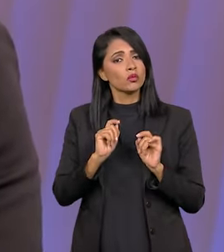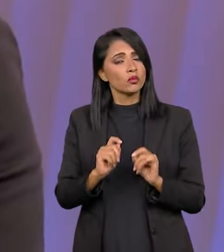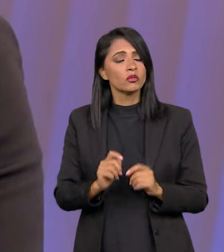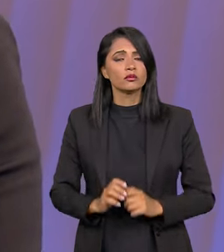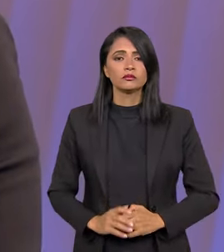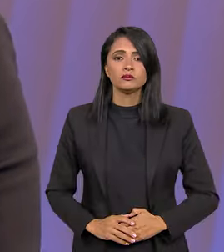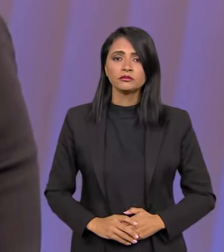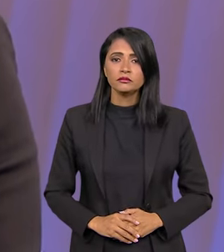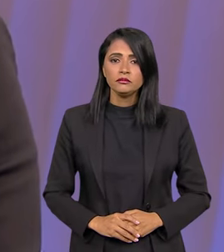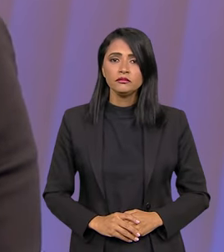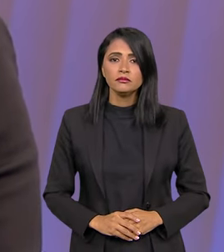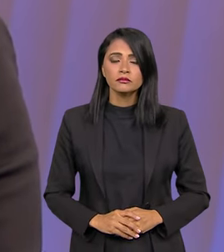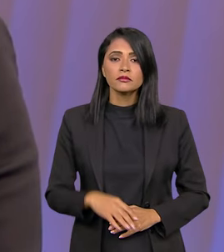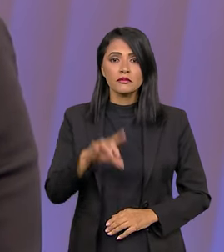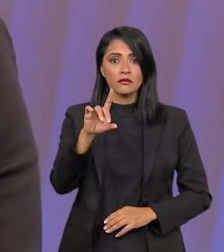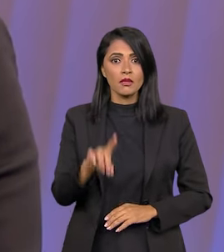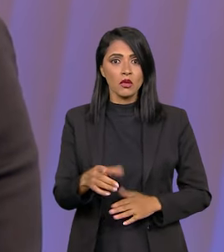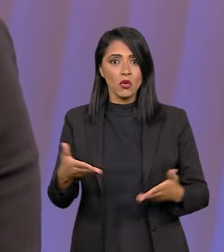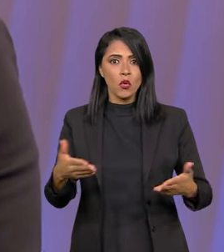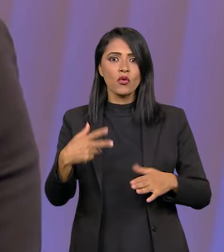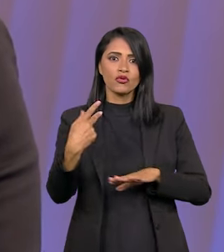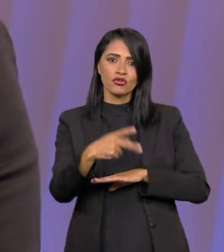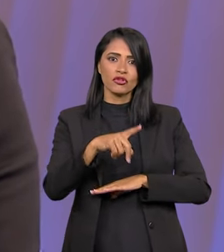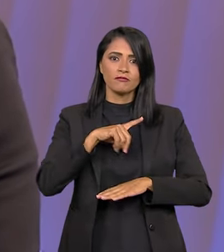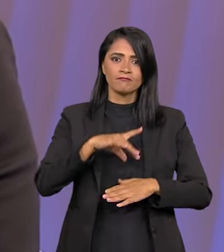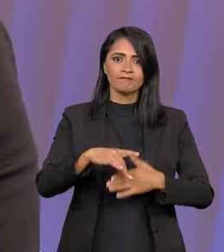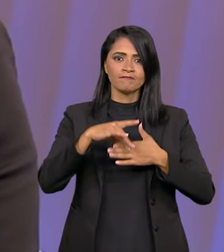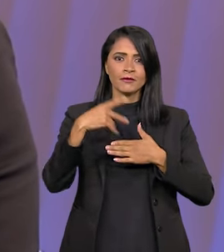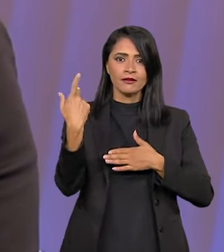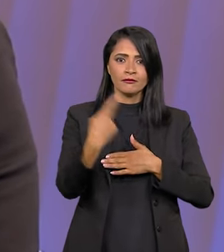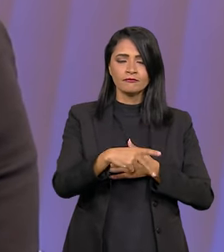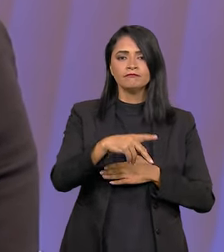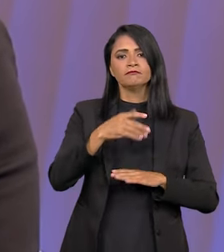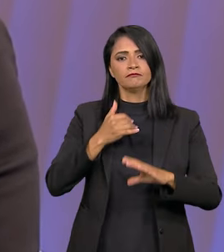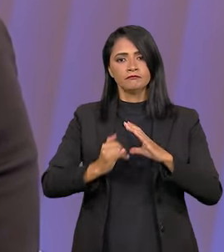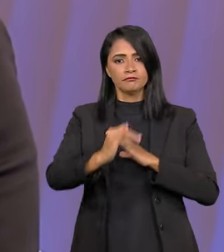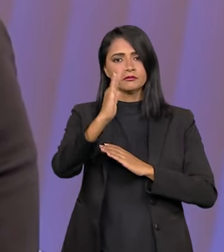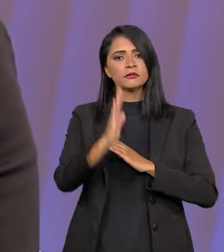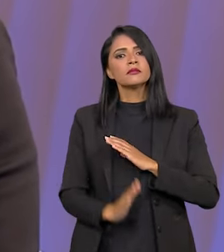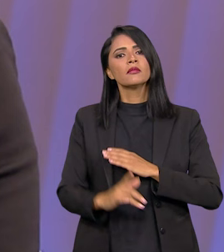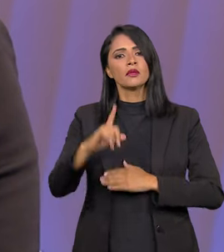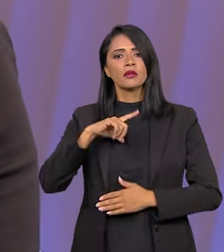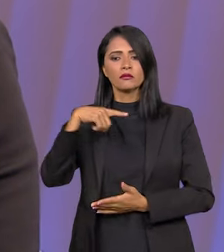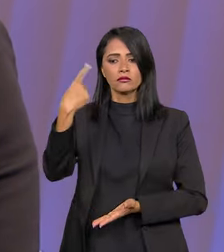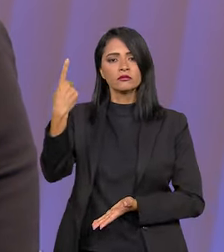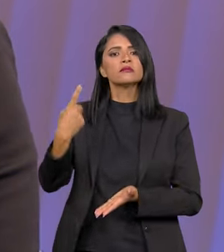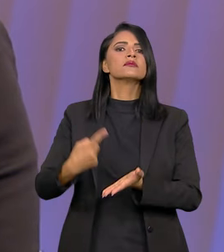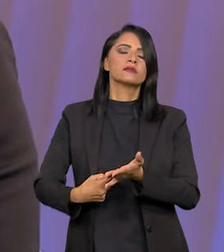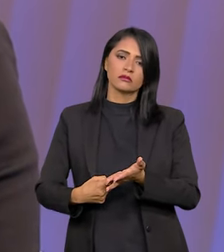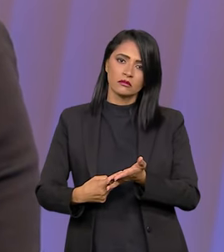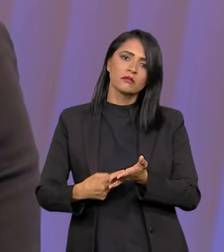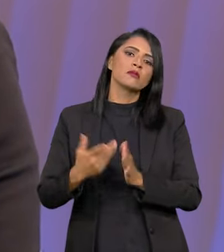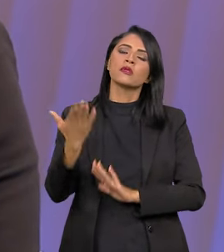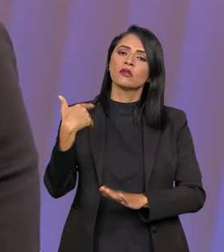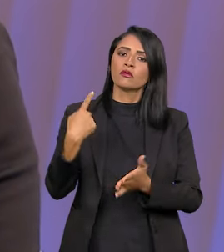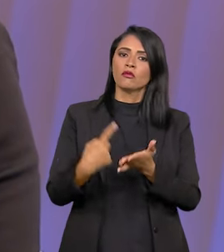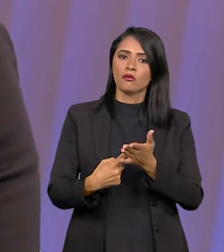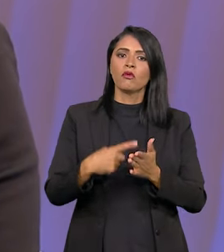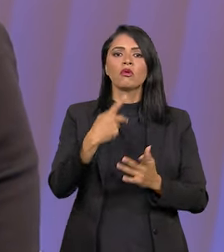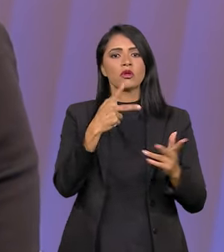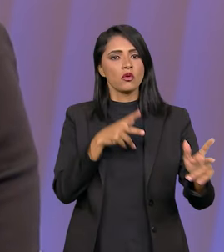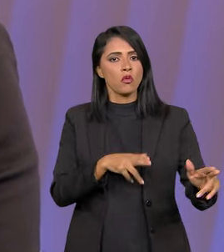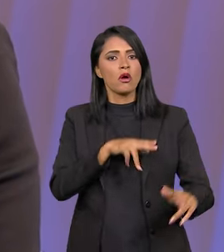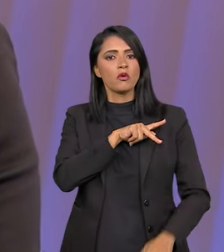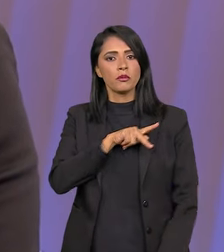a direção que hoje está na IBC tem um compromisso, que é um pacto que